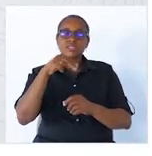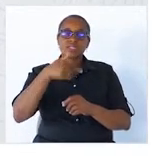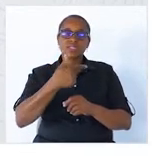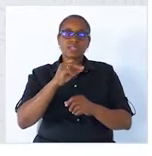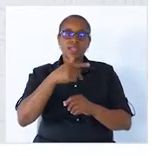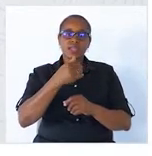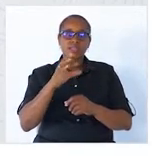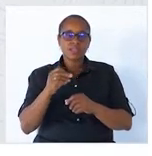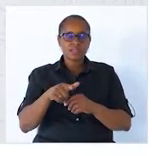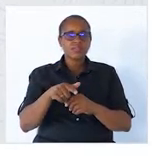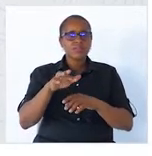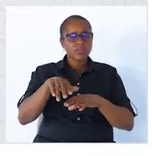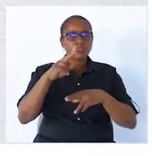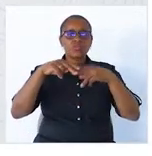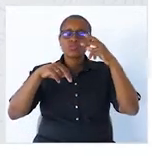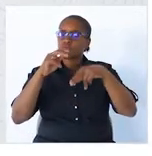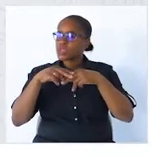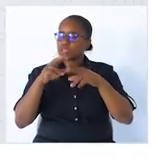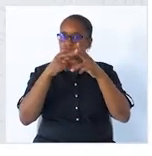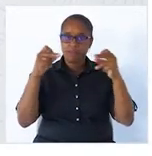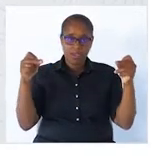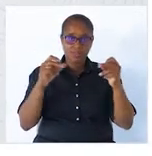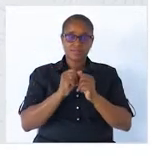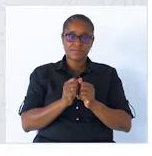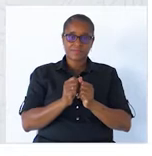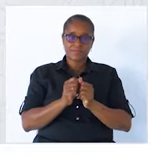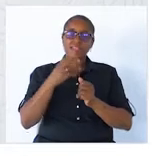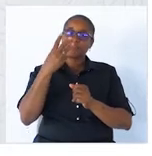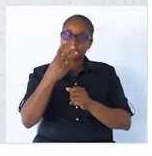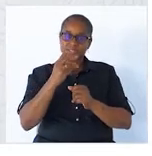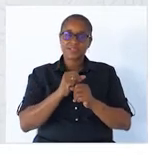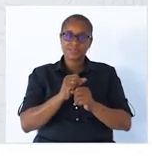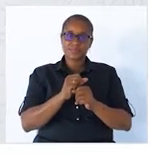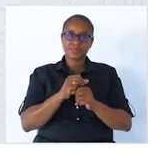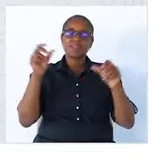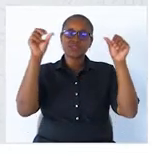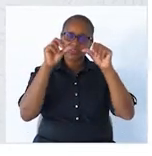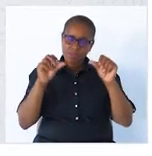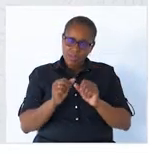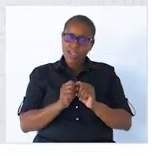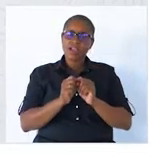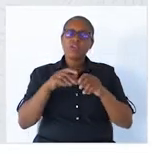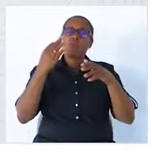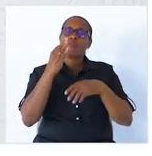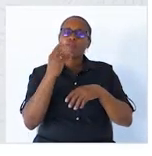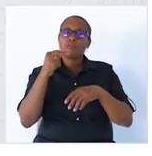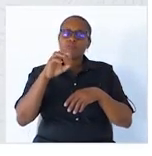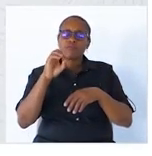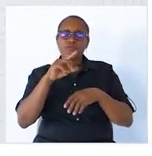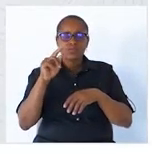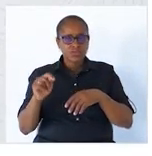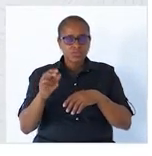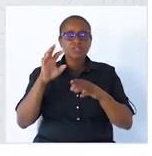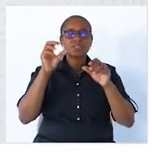desempenhadas pelos constituintes da frase. 3. Sistematizar funções sintáticas